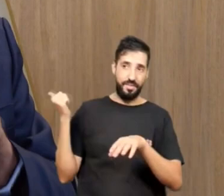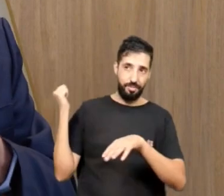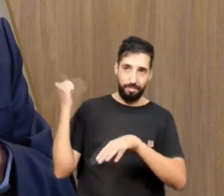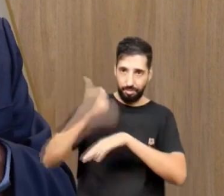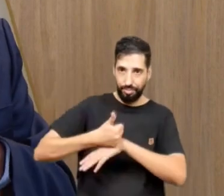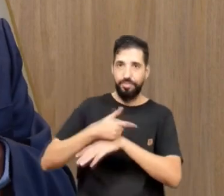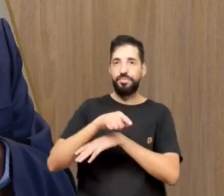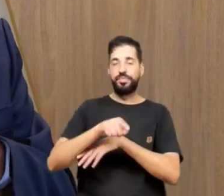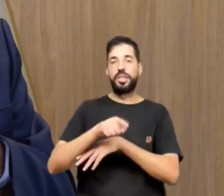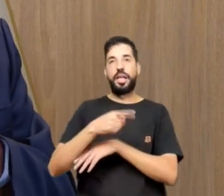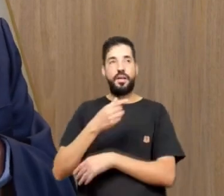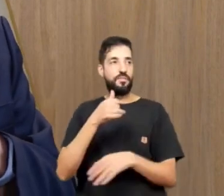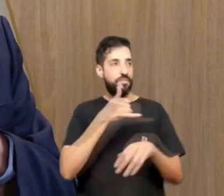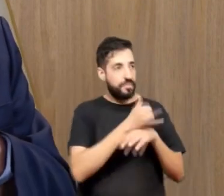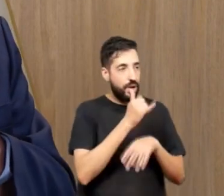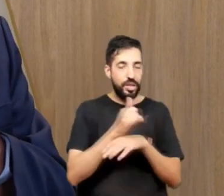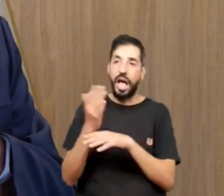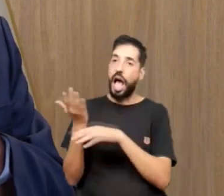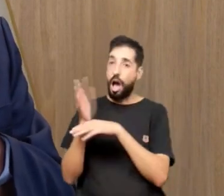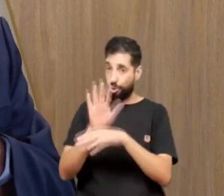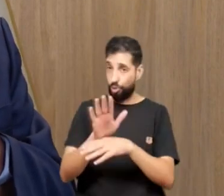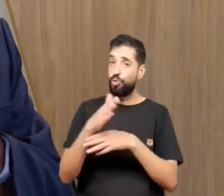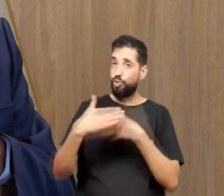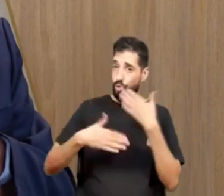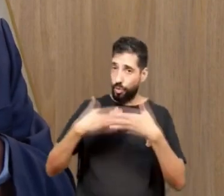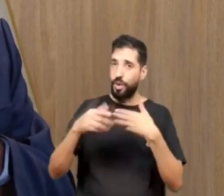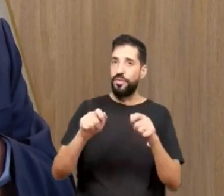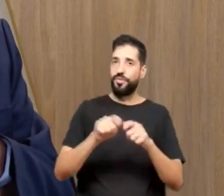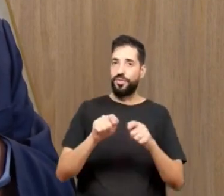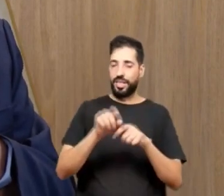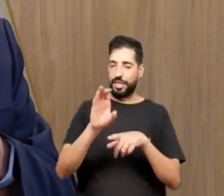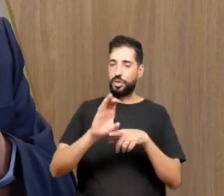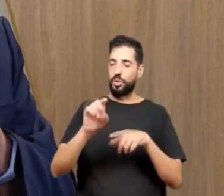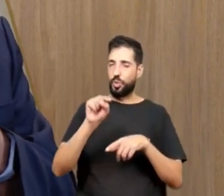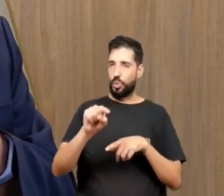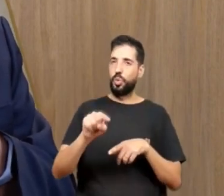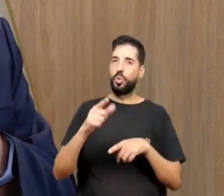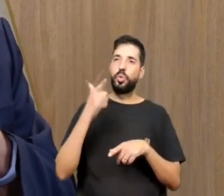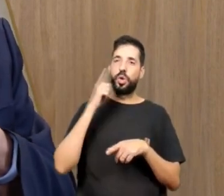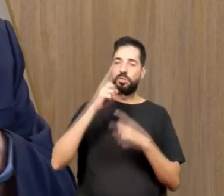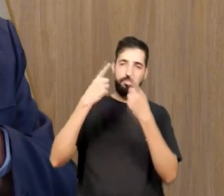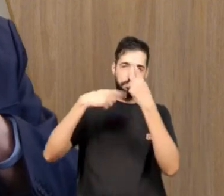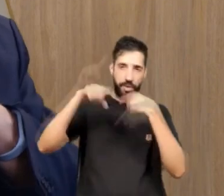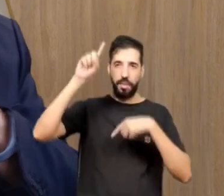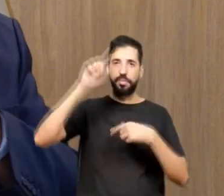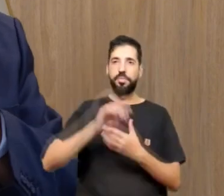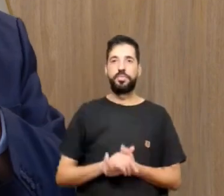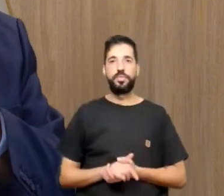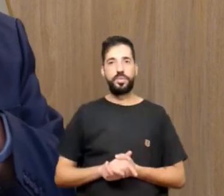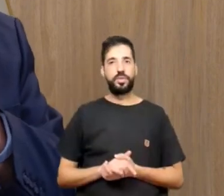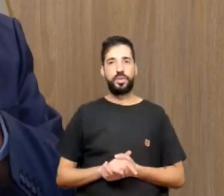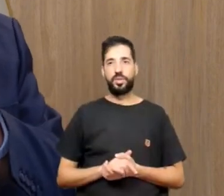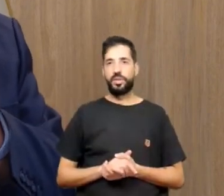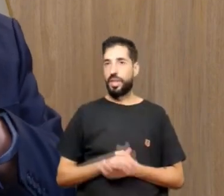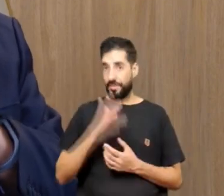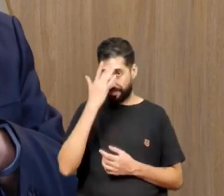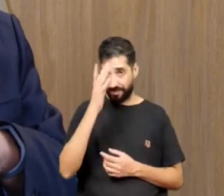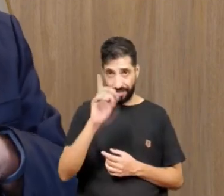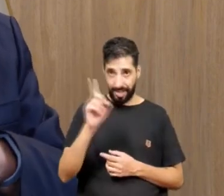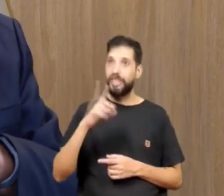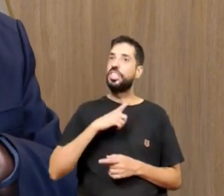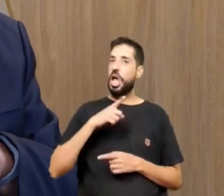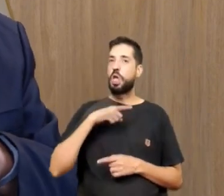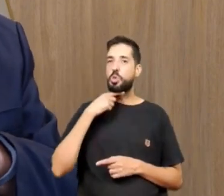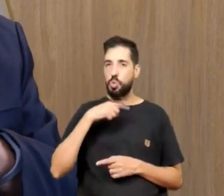ajudou muito nesse processo de fazer com que esse curso fosse o sucesso que é. Não é mole, eu tinha muita dúvida, não Jumar? Tinha muita dúvida